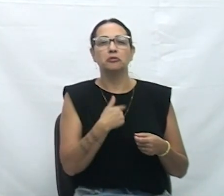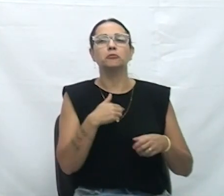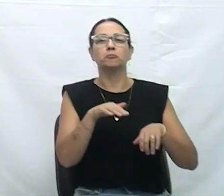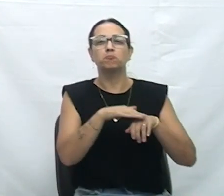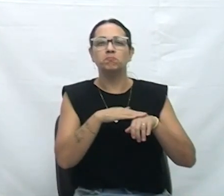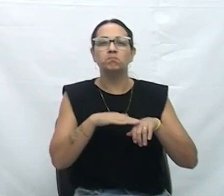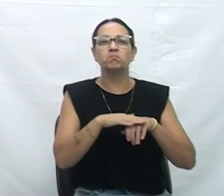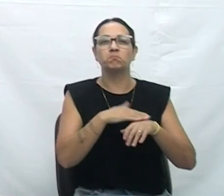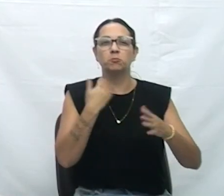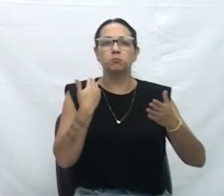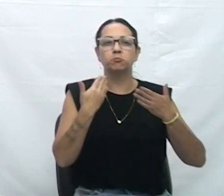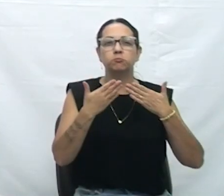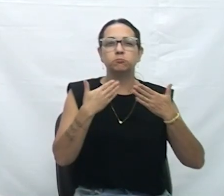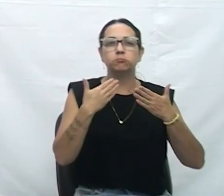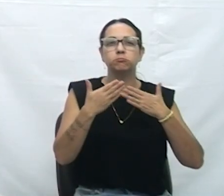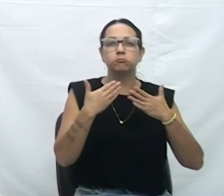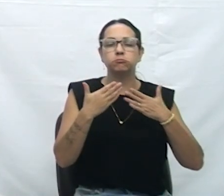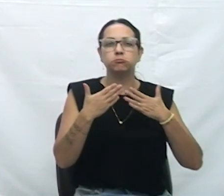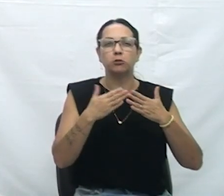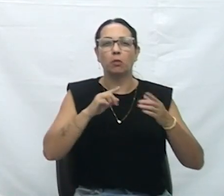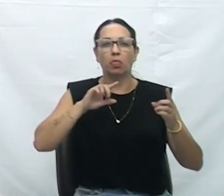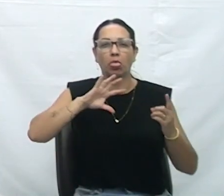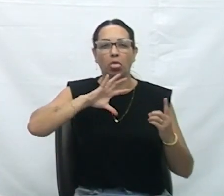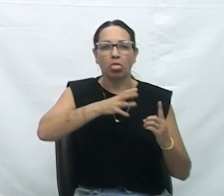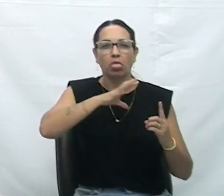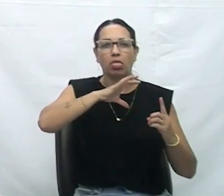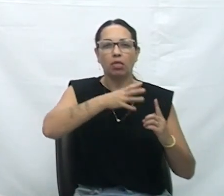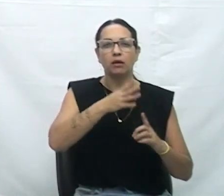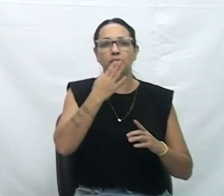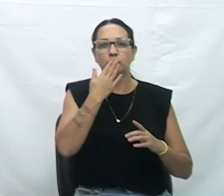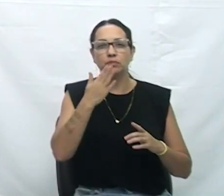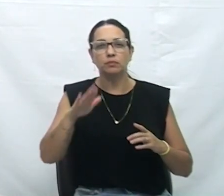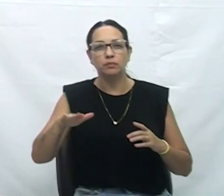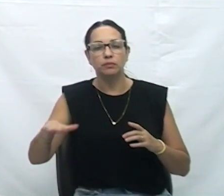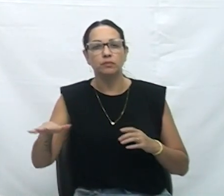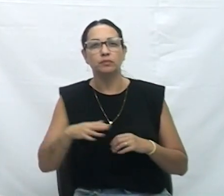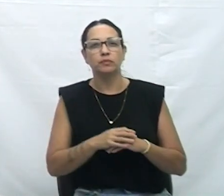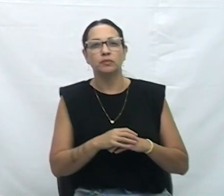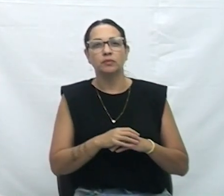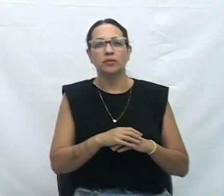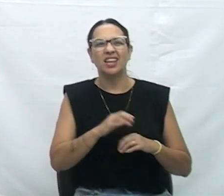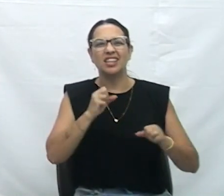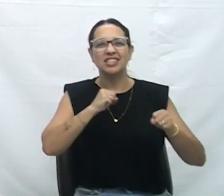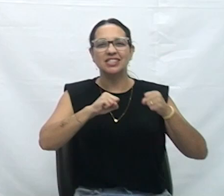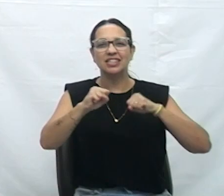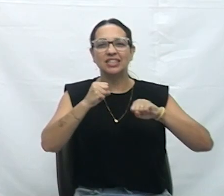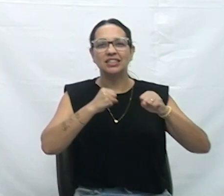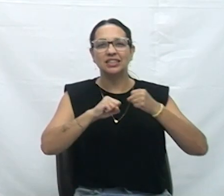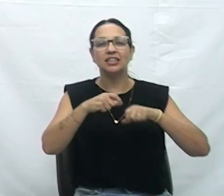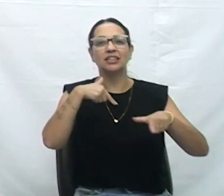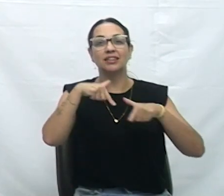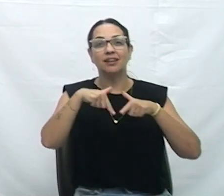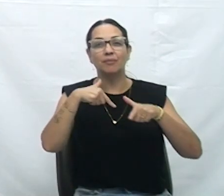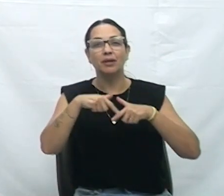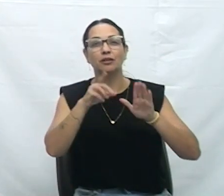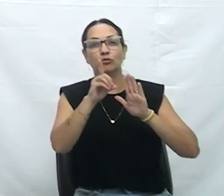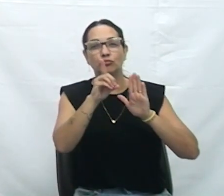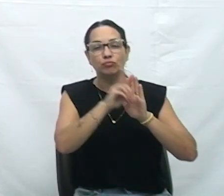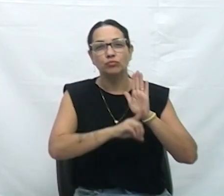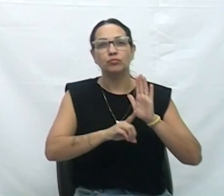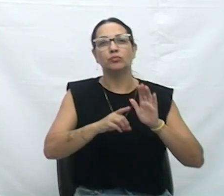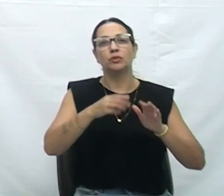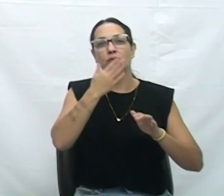da violência contra a criança. E nós estivemos na secretaria, que trabalha a questão dos direitos da criança e do